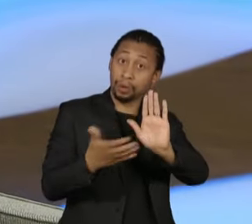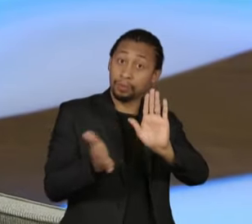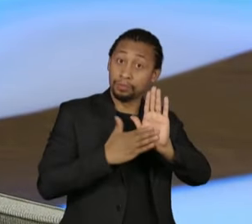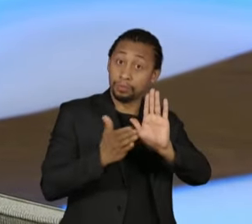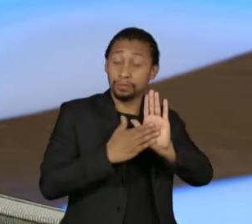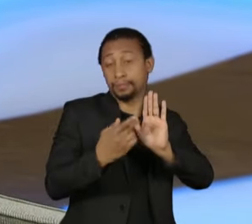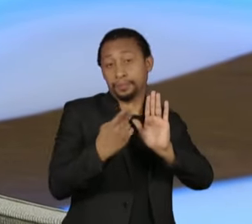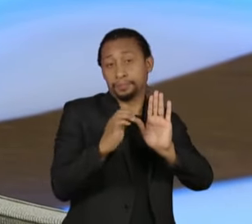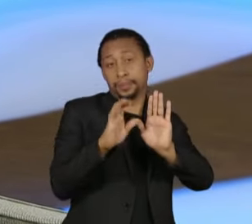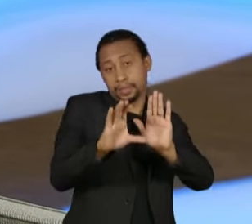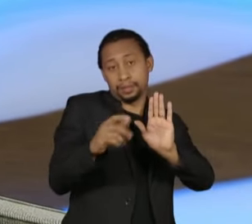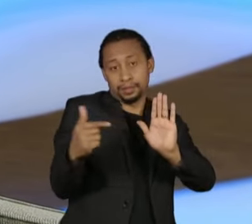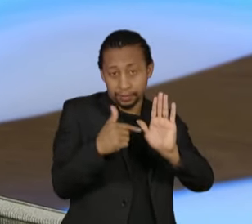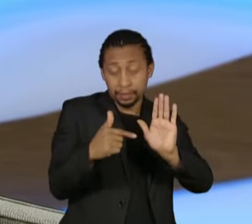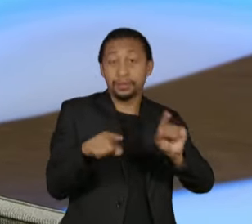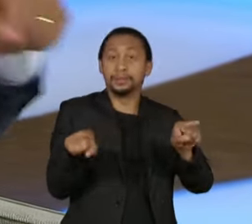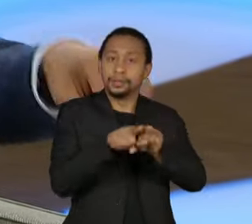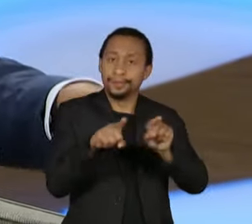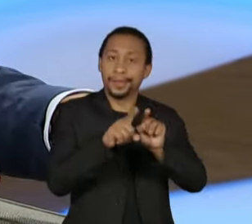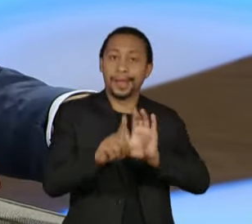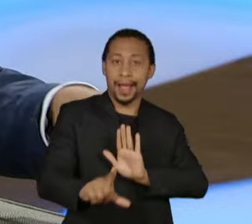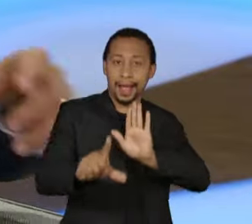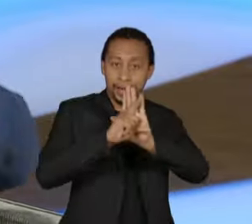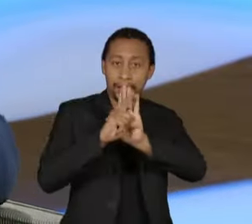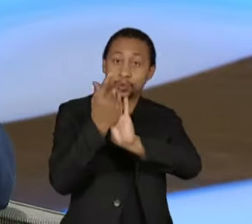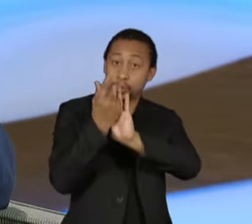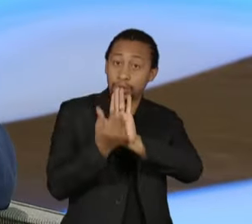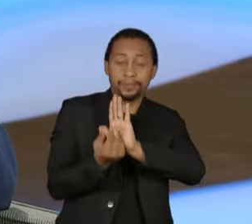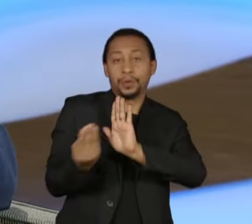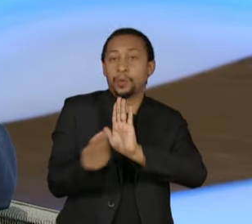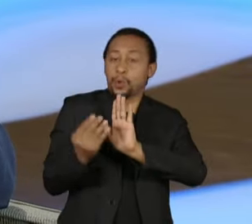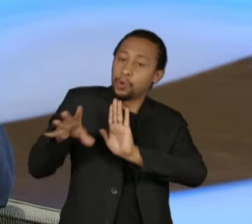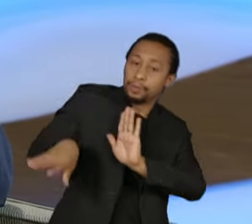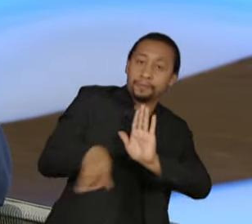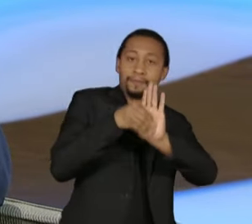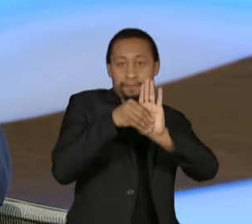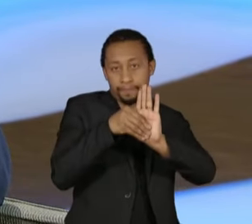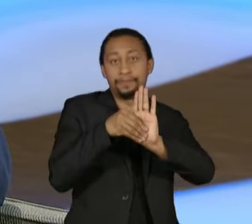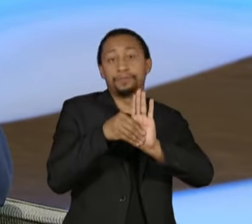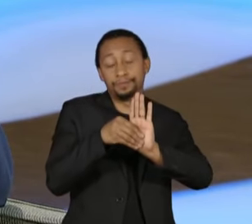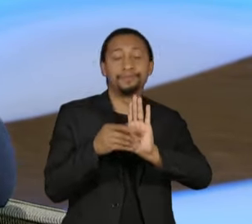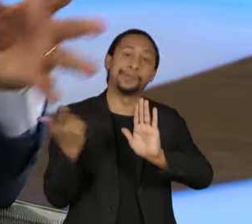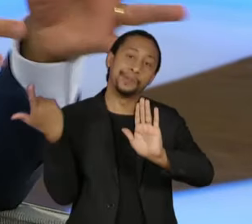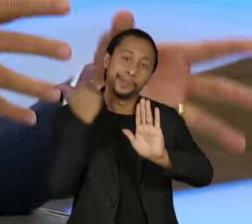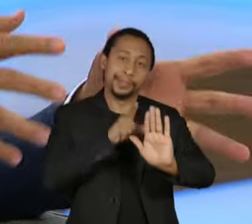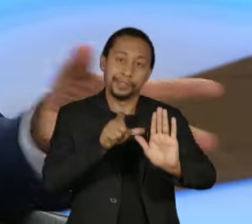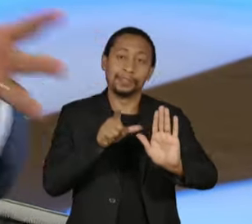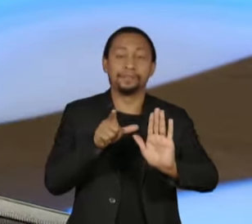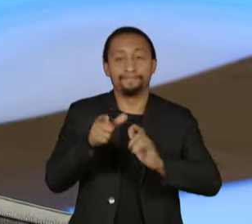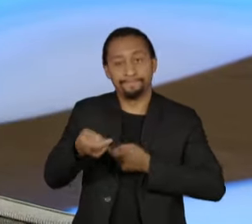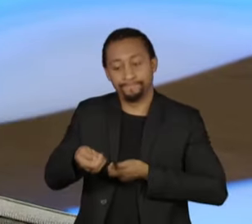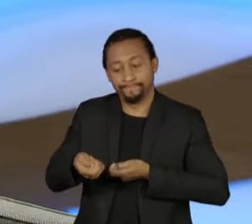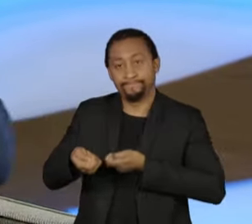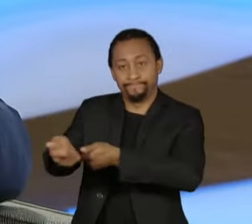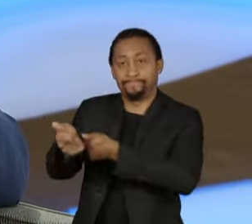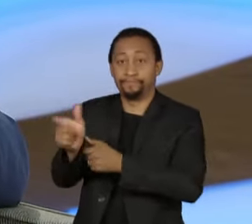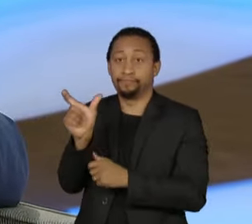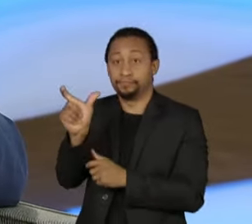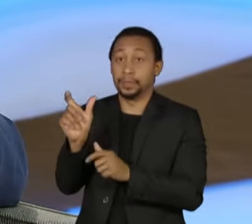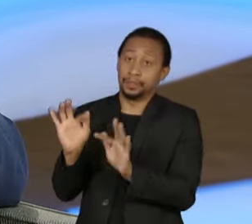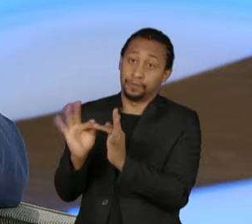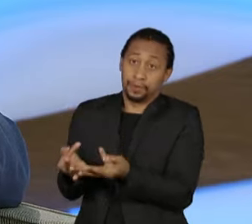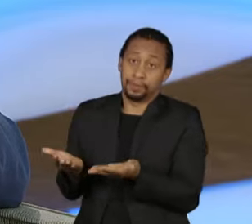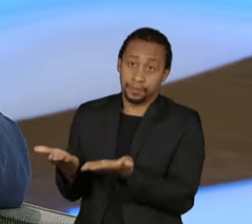detalhamento na lei orçamentária, onde vai estar também o valor para o Bolsa Família com